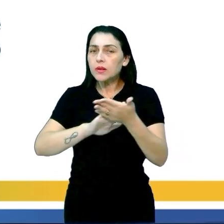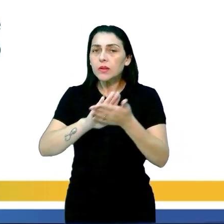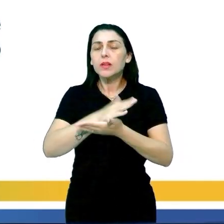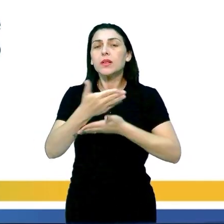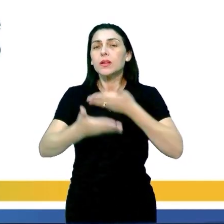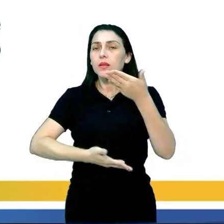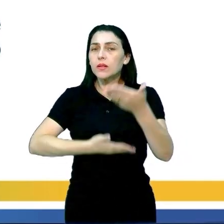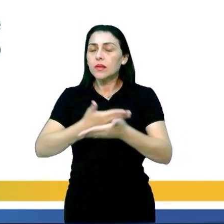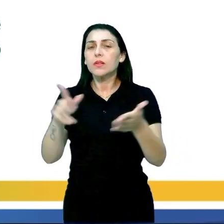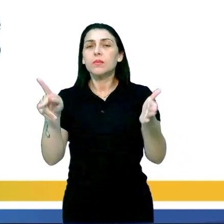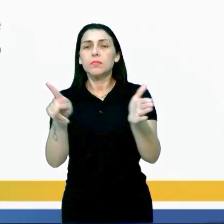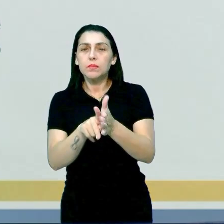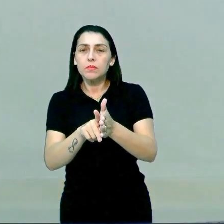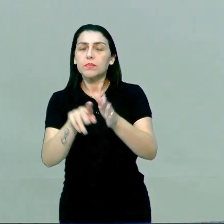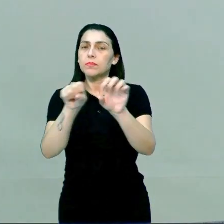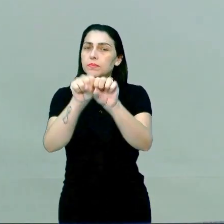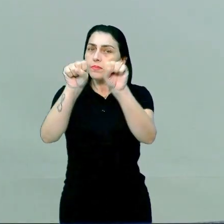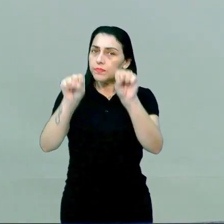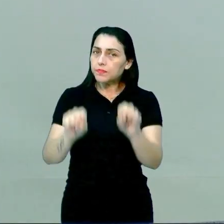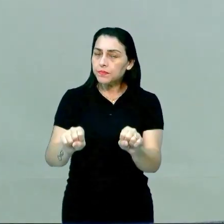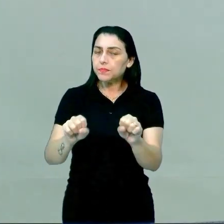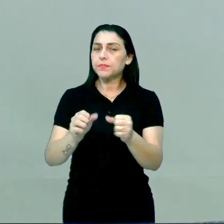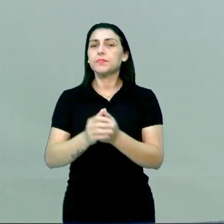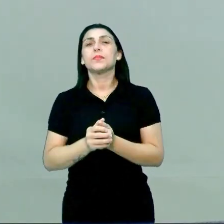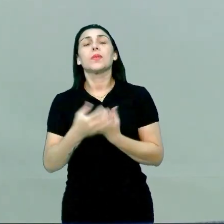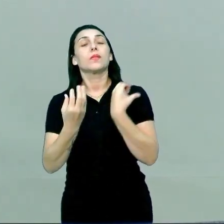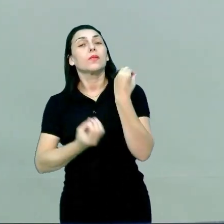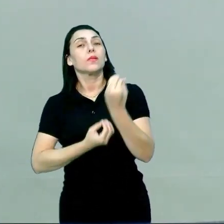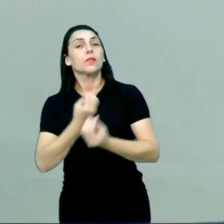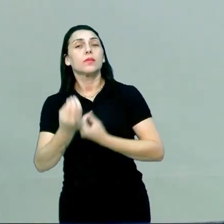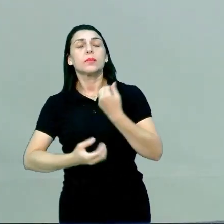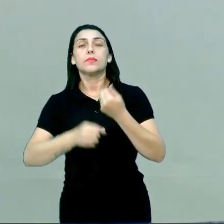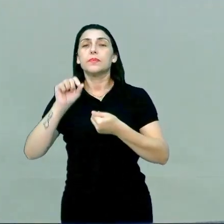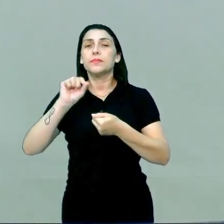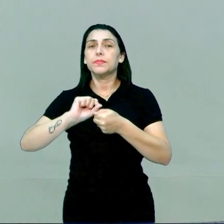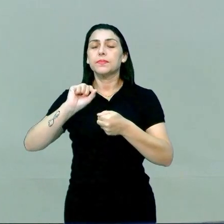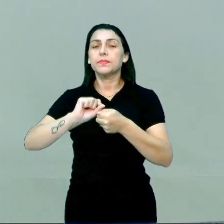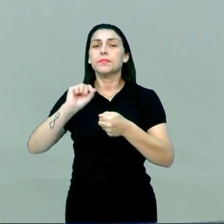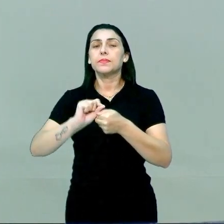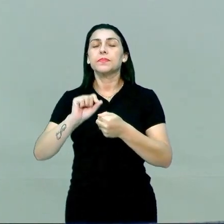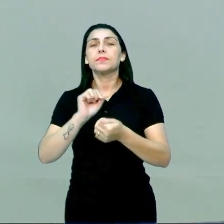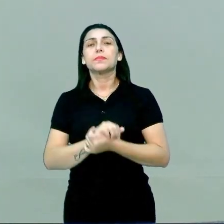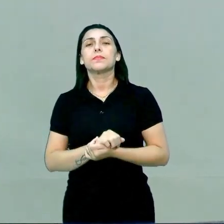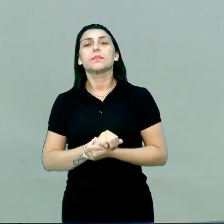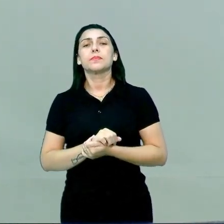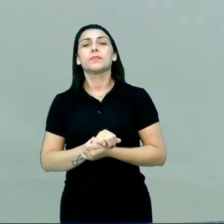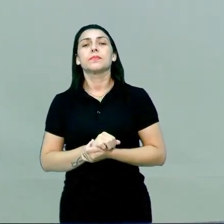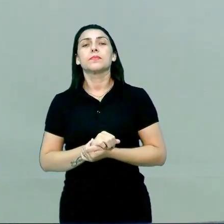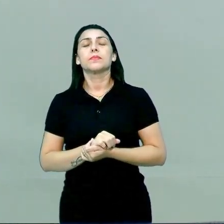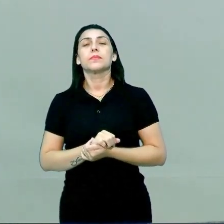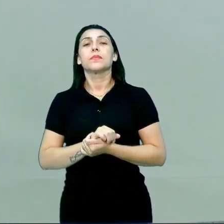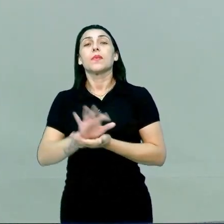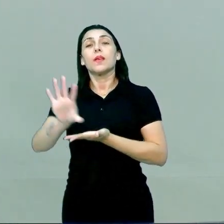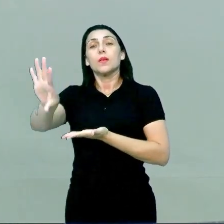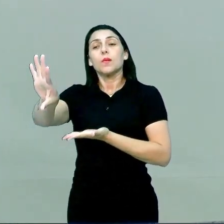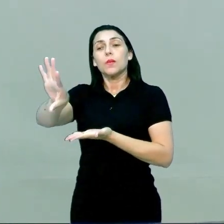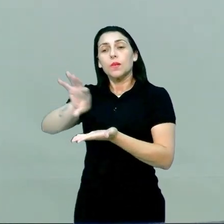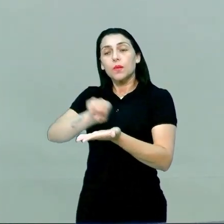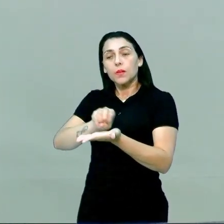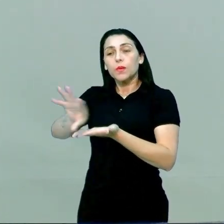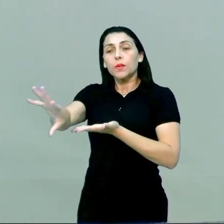relacionados a eles, tá? Como é que eles fazem isso, então? Através de receptores